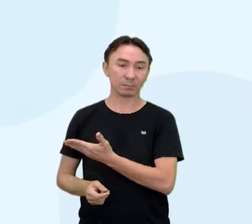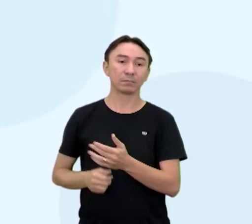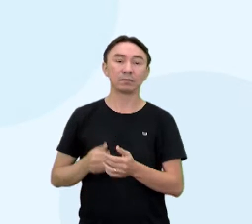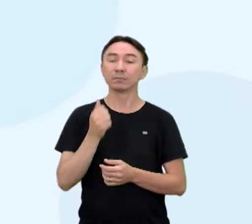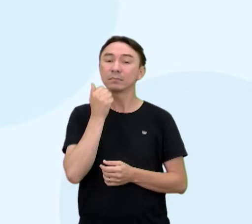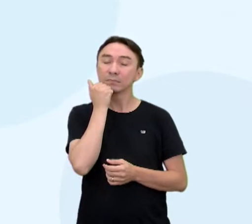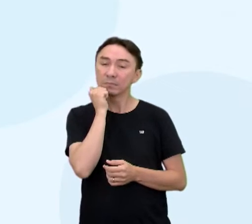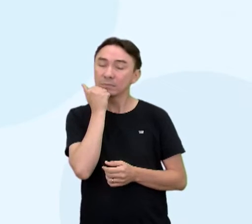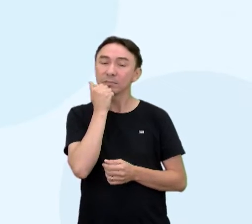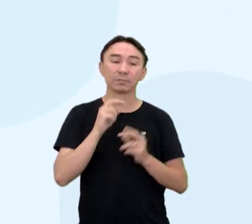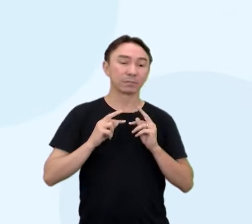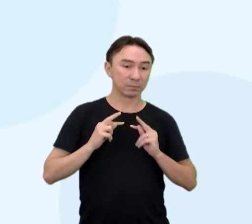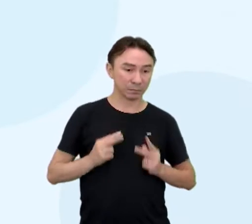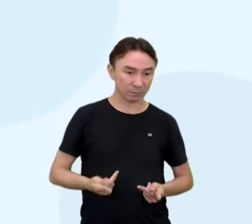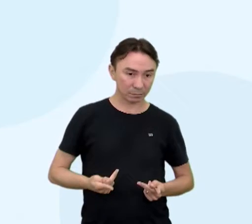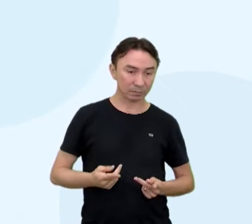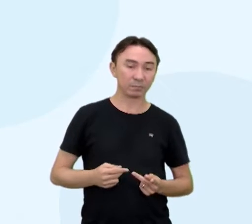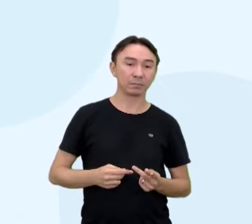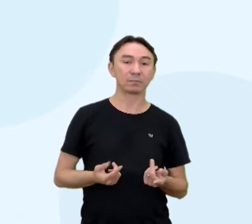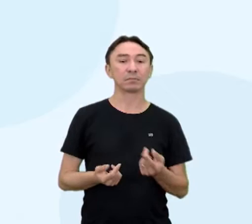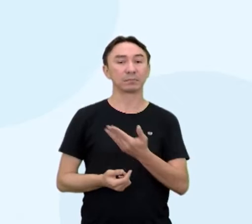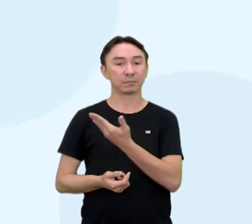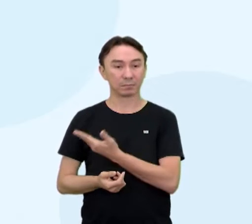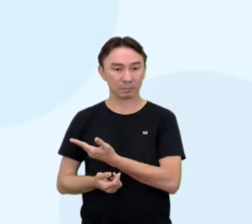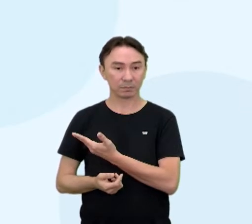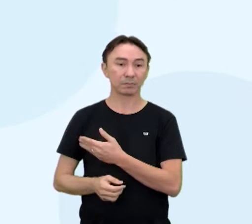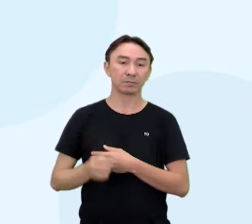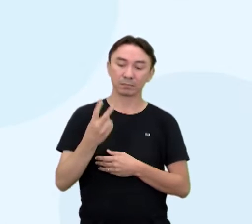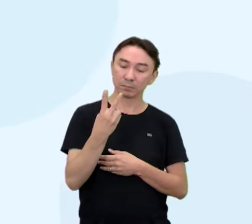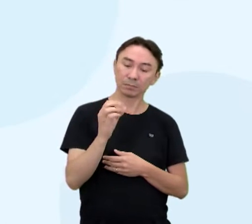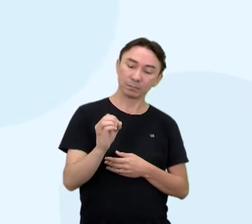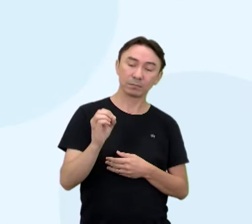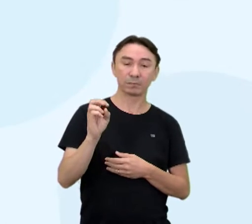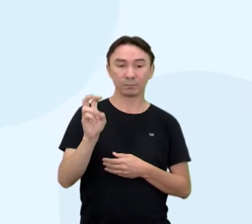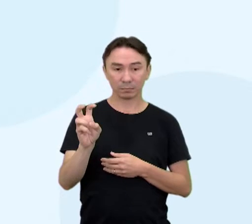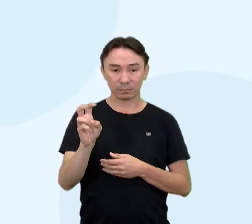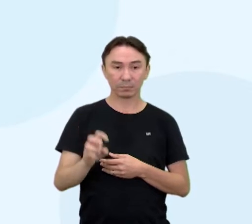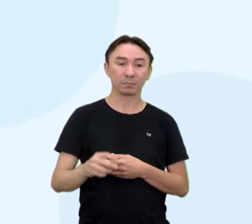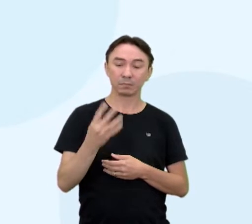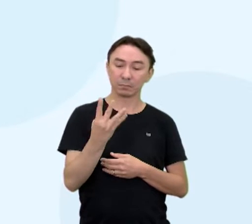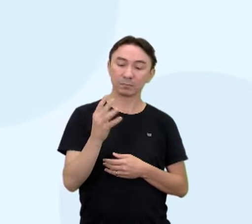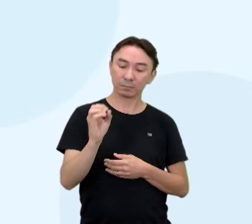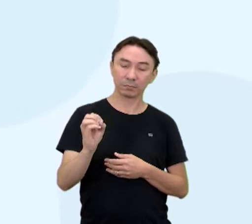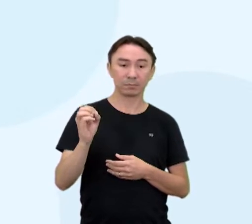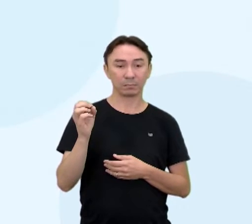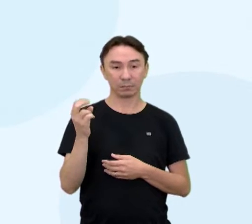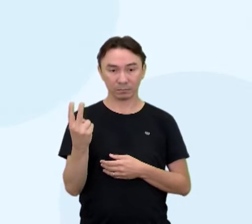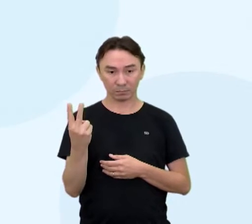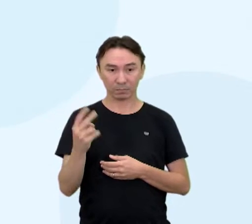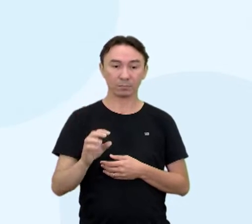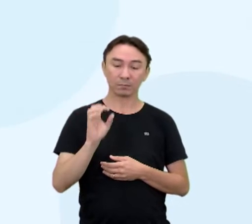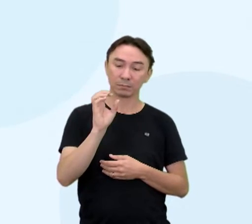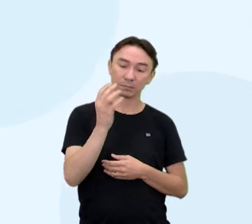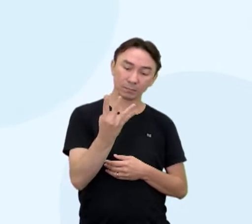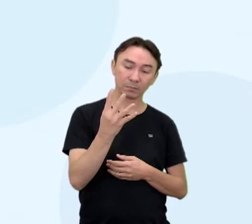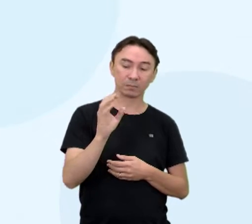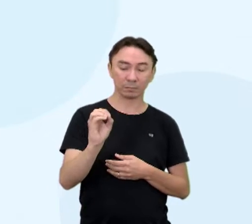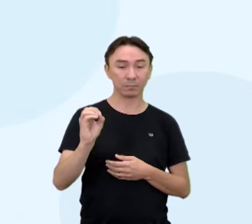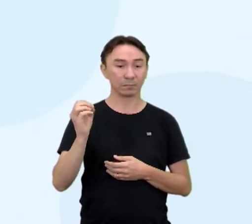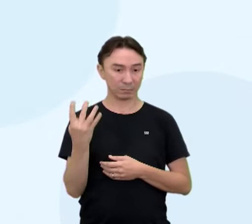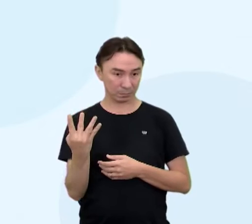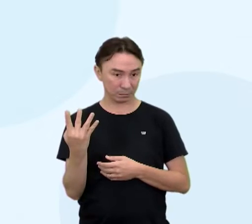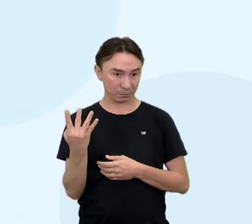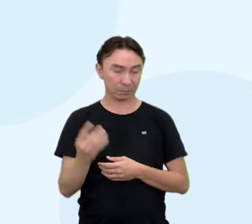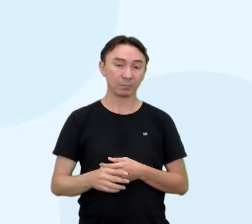sociais e aplicadas 205-402-404. O objetivo